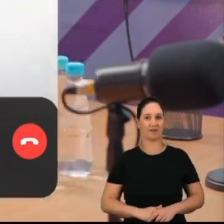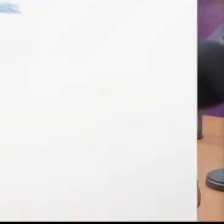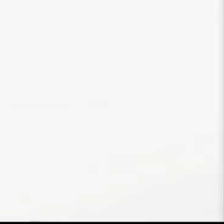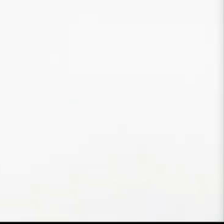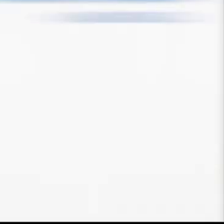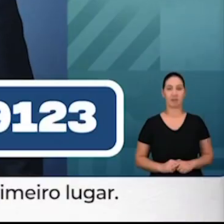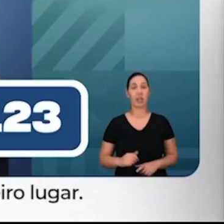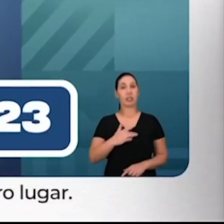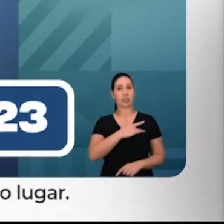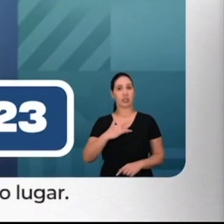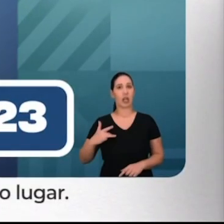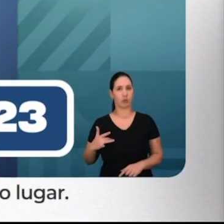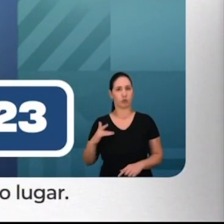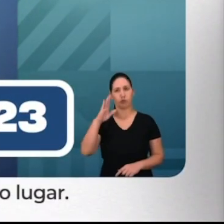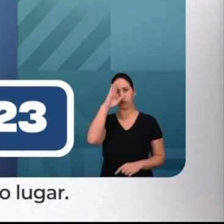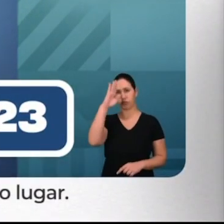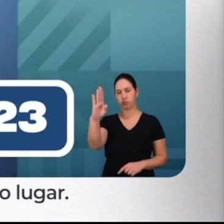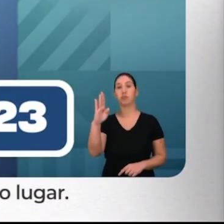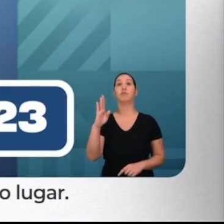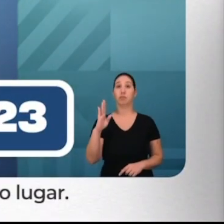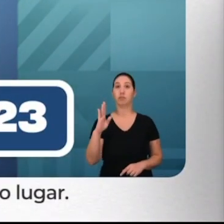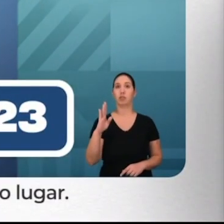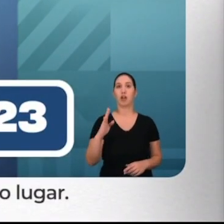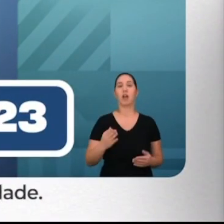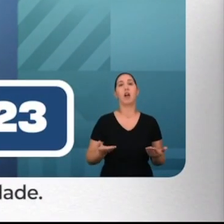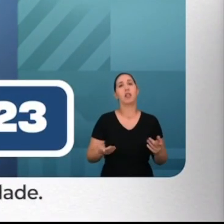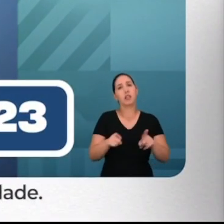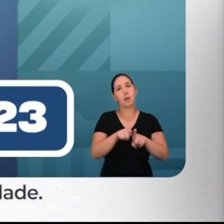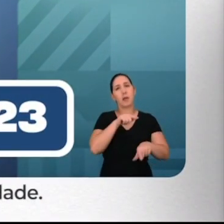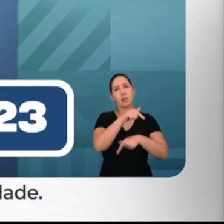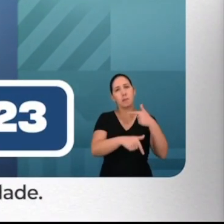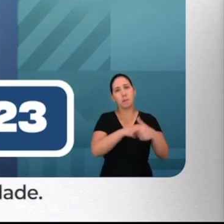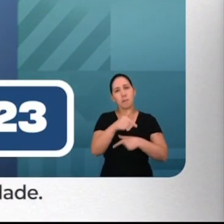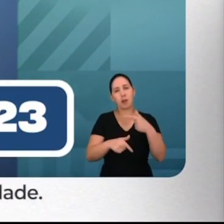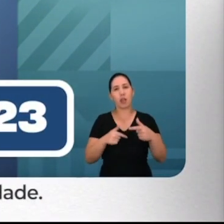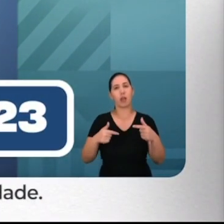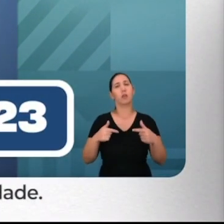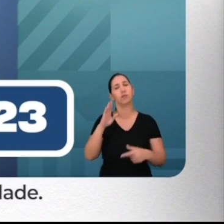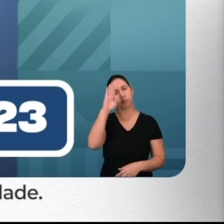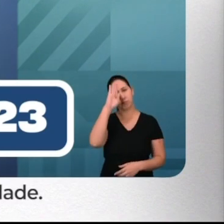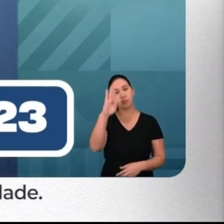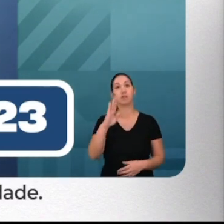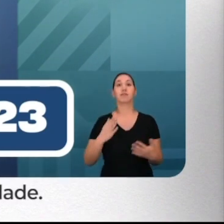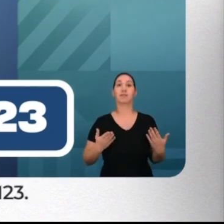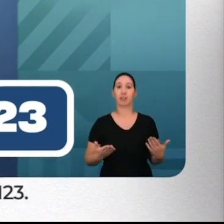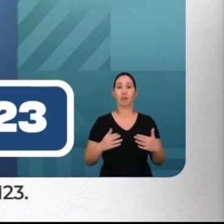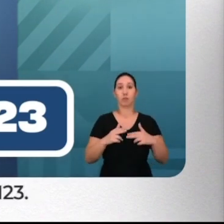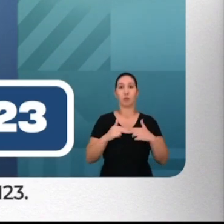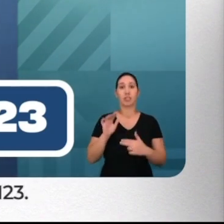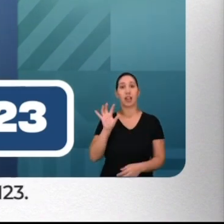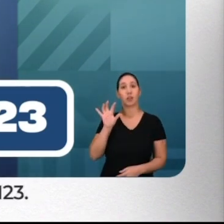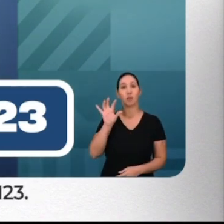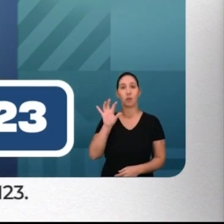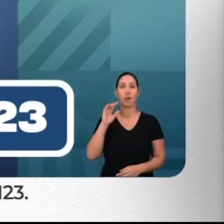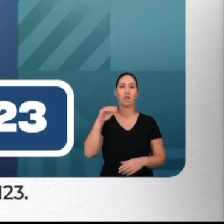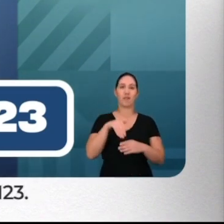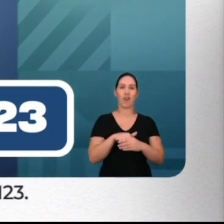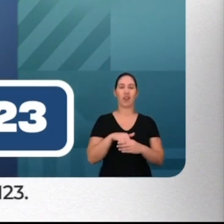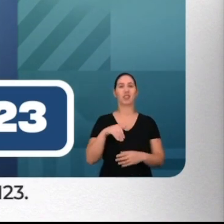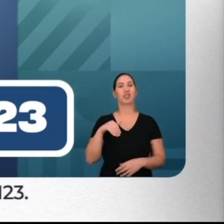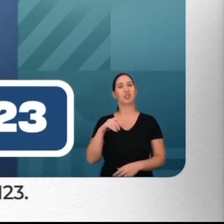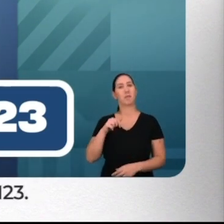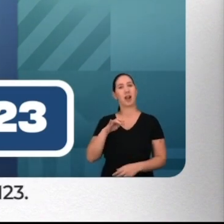de candidatos. A saúde tem que ser colocada em primeiro lugar. O emprego sempre será a nossa prioridade. Para estadual,